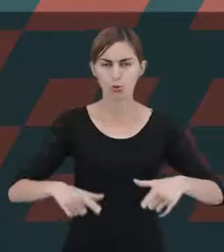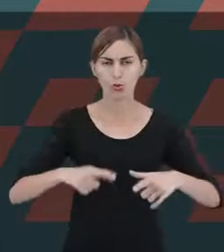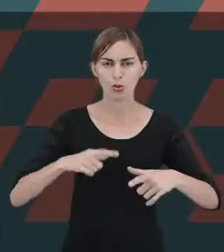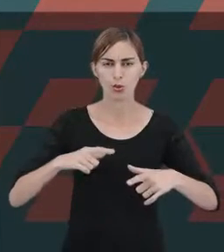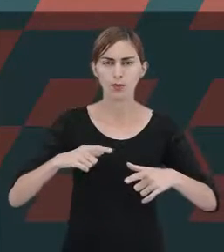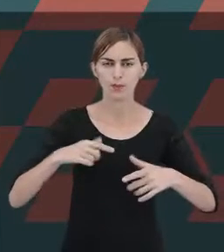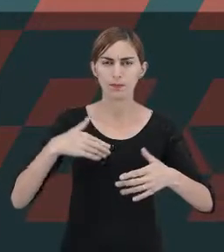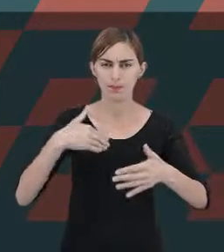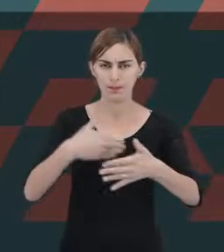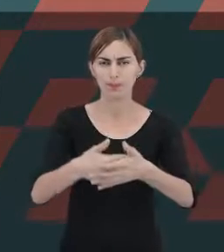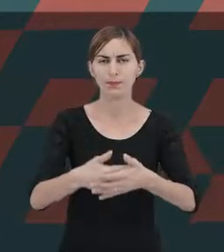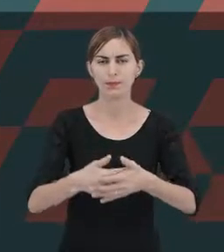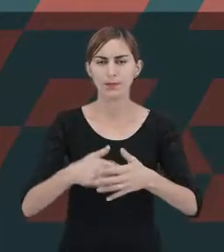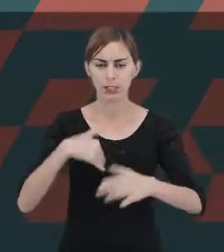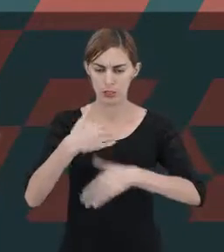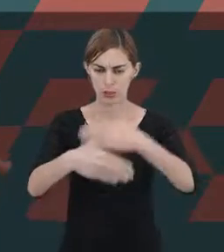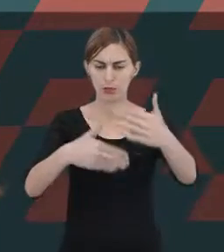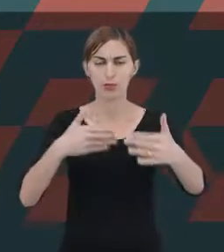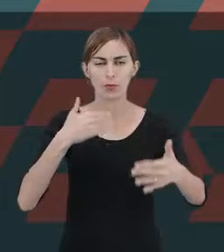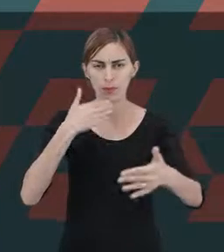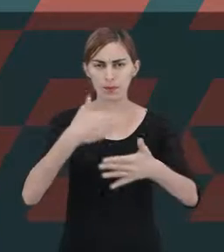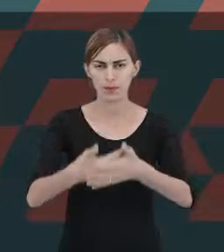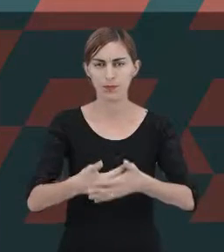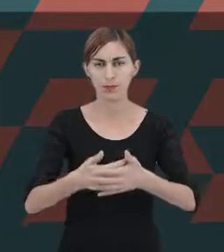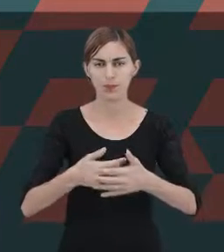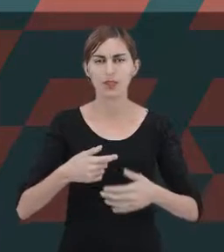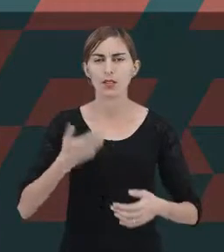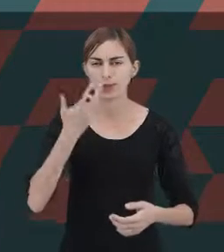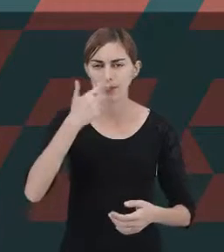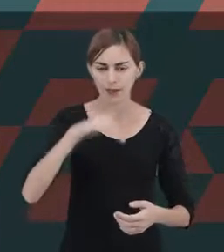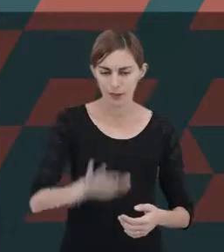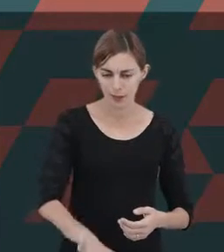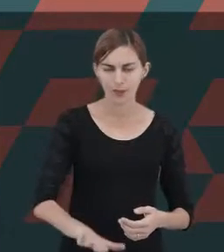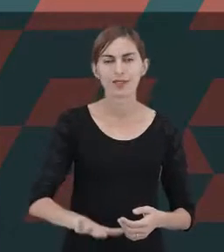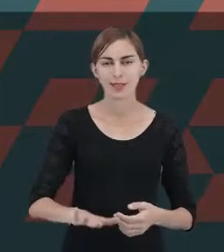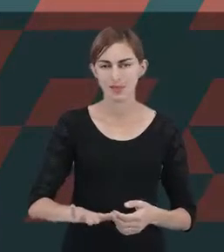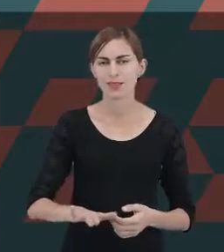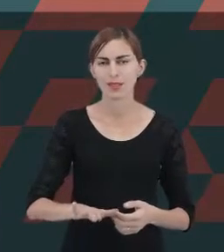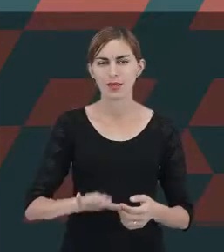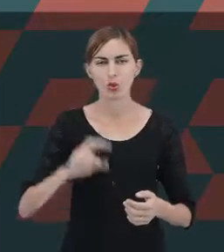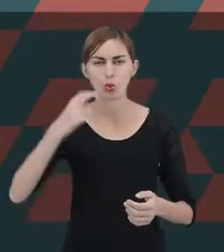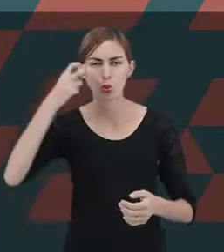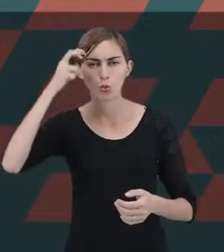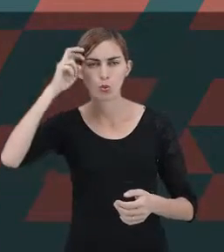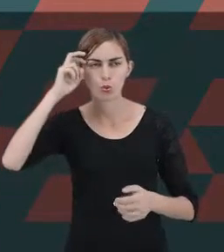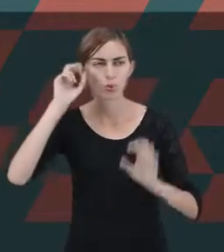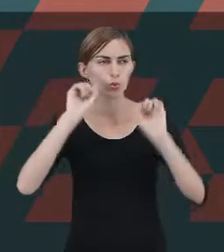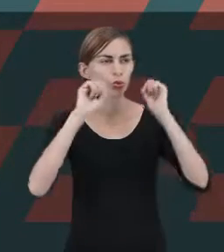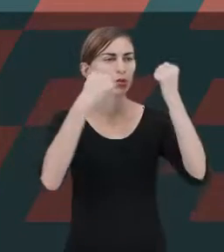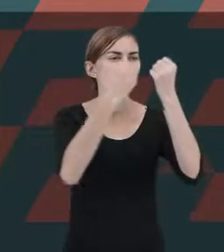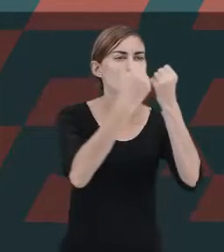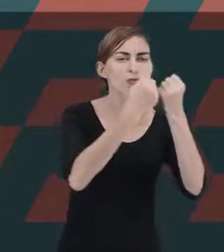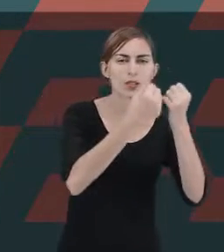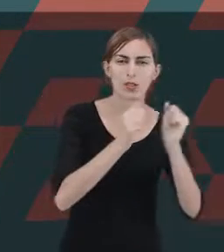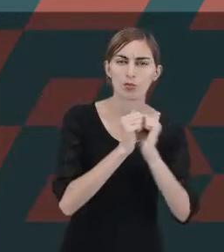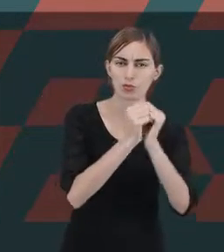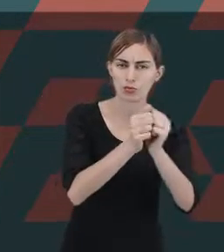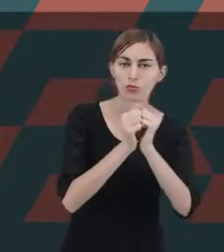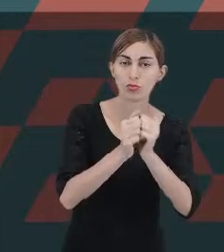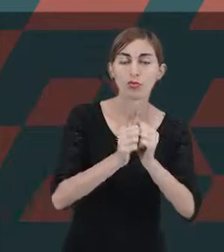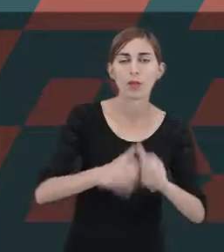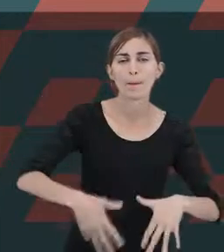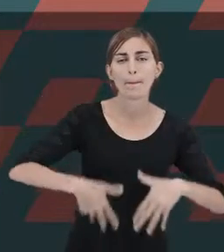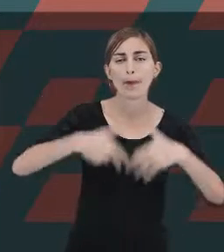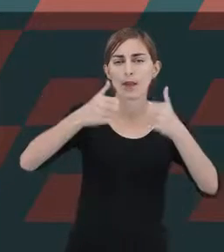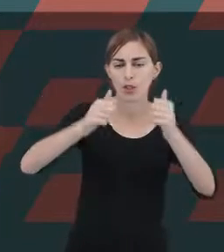que, quanto mais próxima a criança estiver do contexto cultural e social, maior será o seu